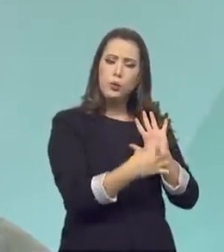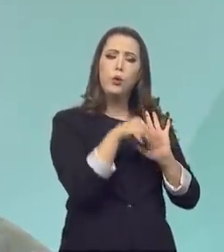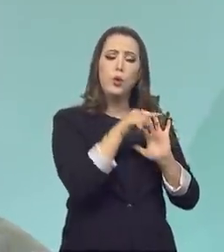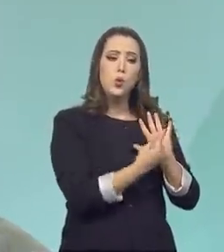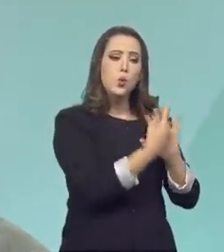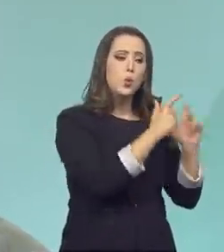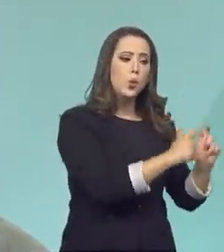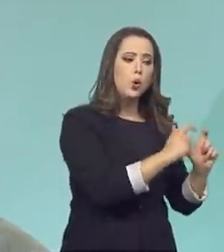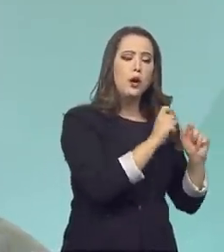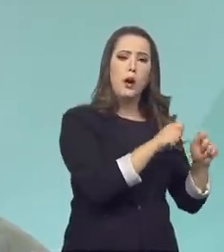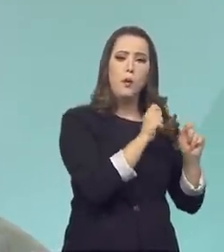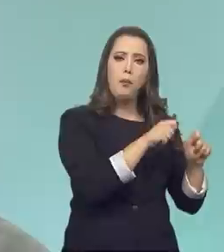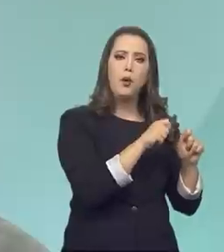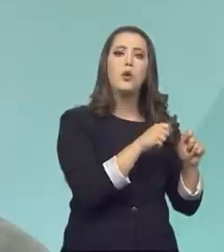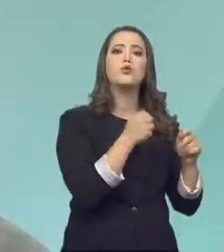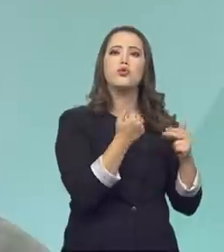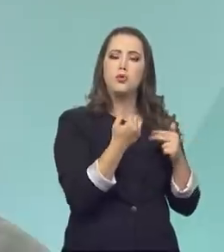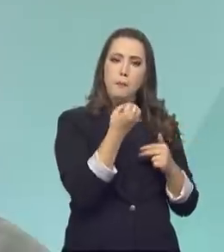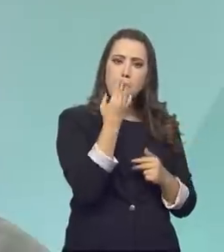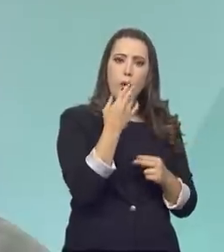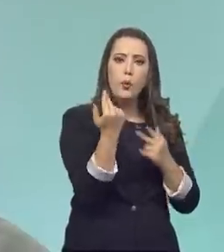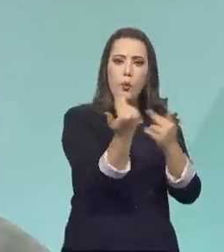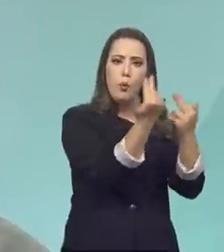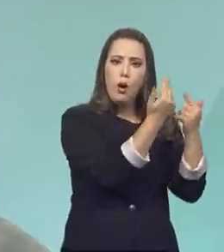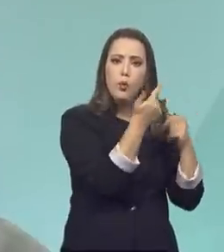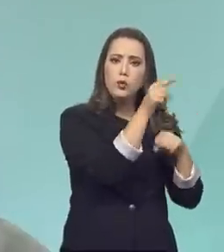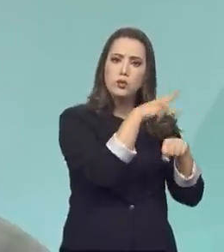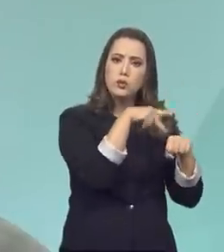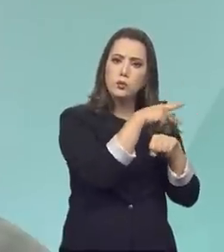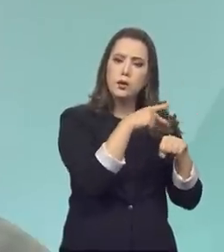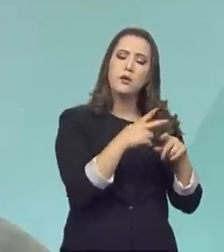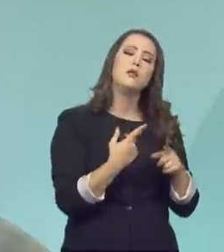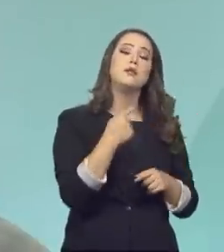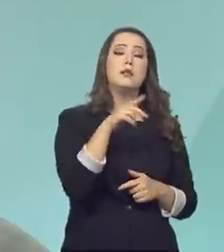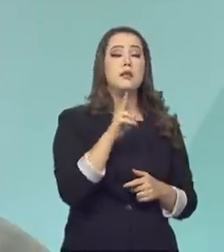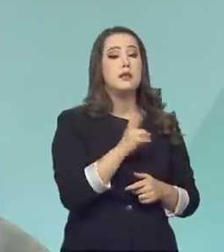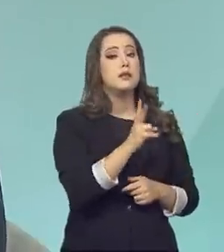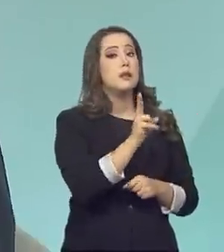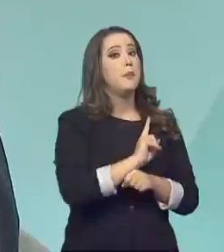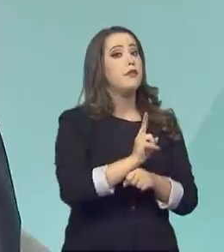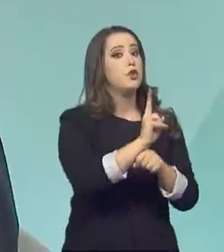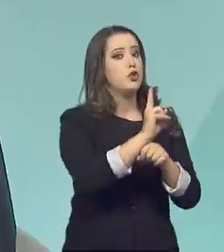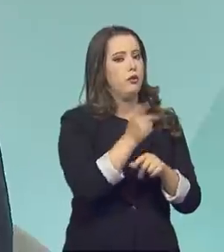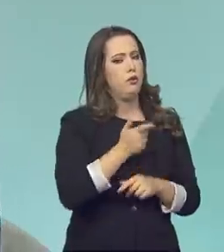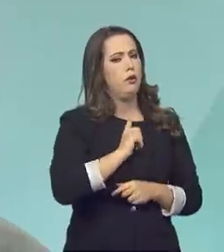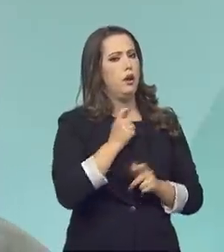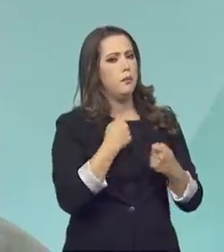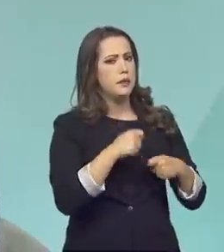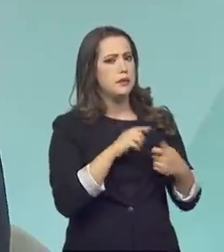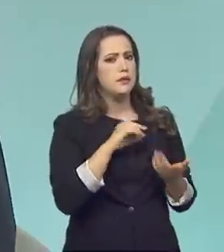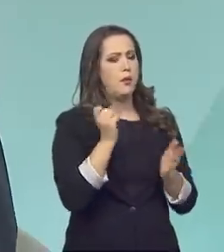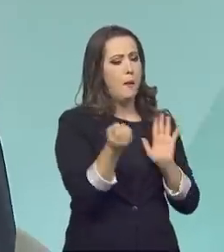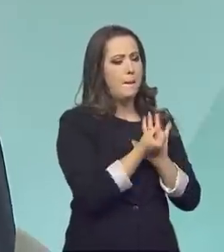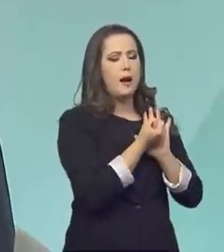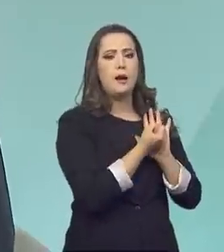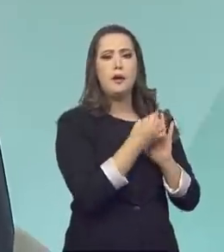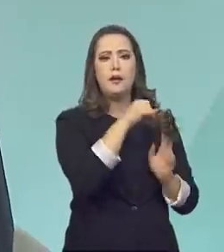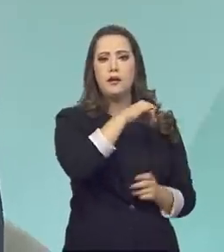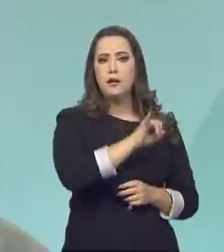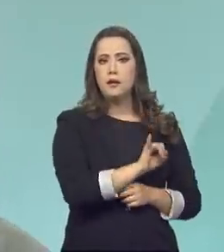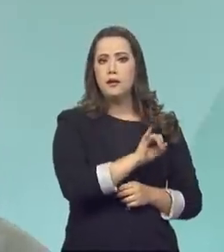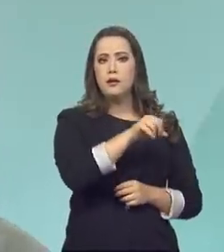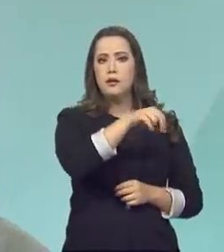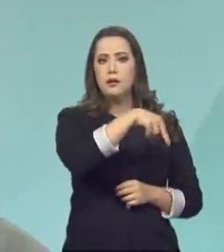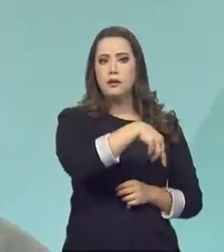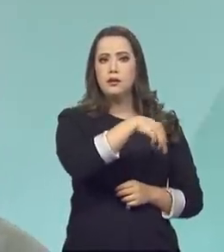atender essas normas internacionais, essas boas práticas, ele é auditado nisso, e com isso a nossa marca não tem confiança só aqui no Brasil,